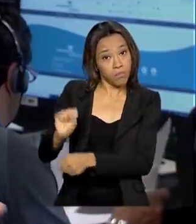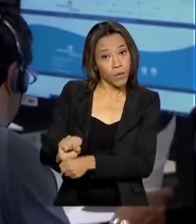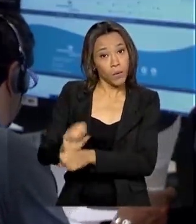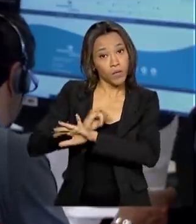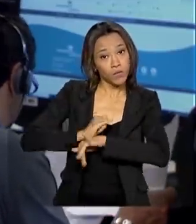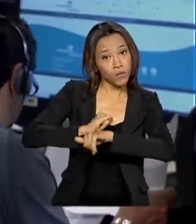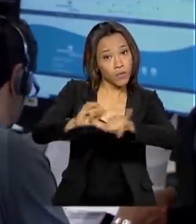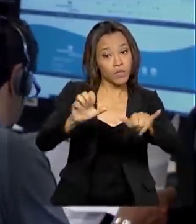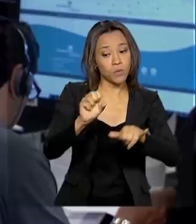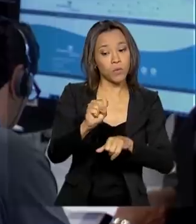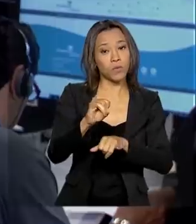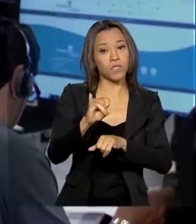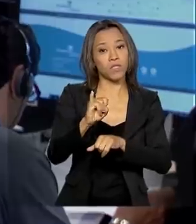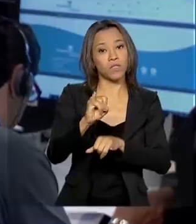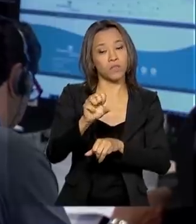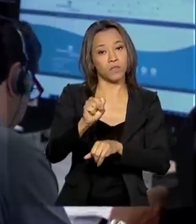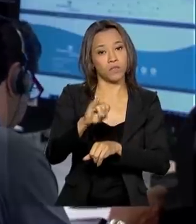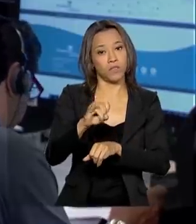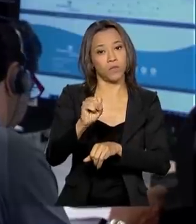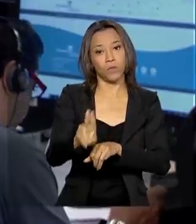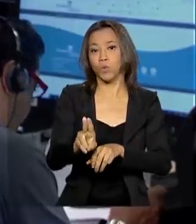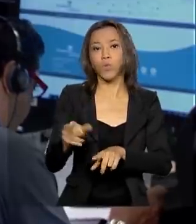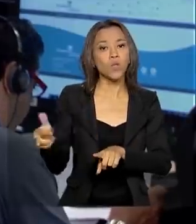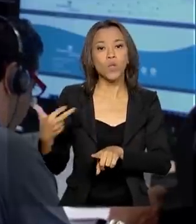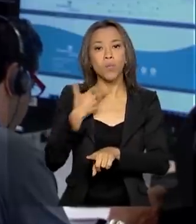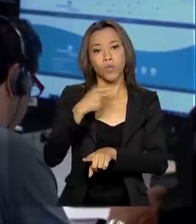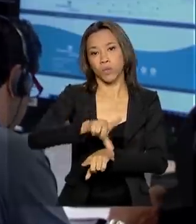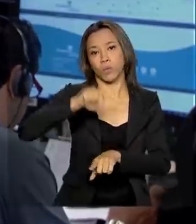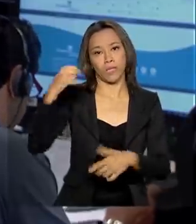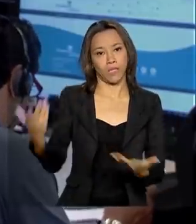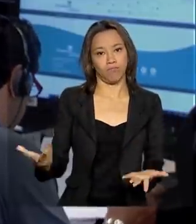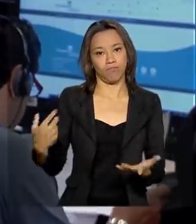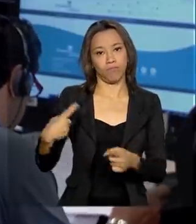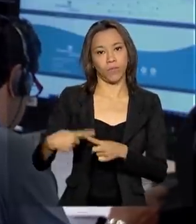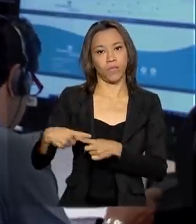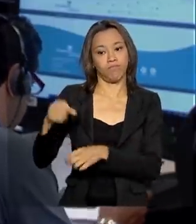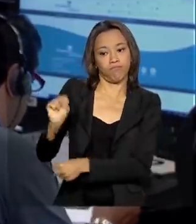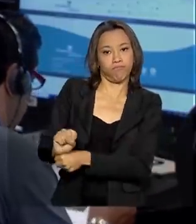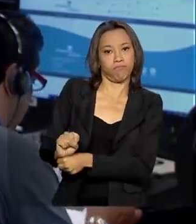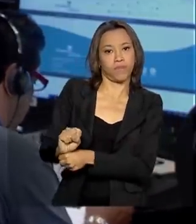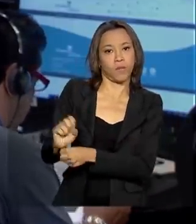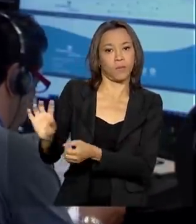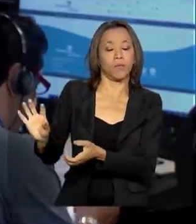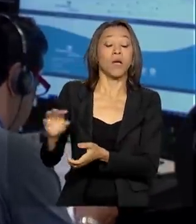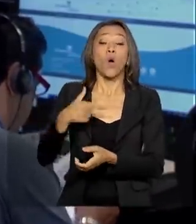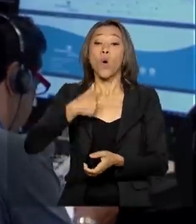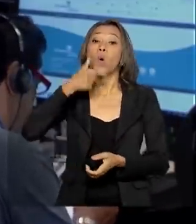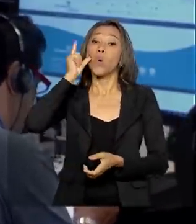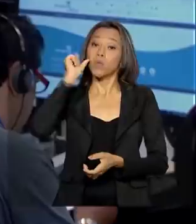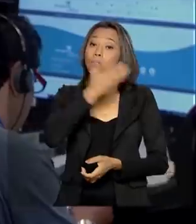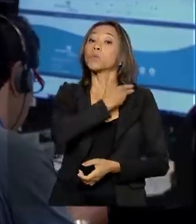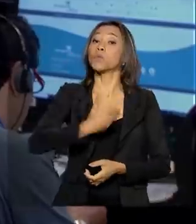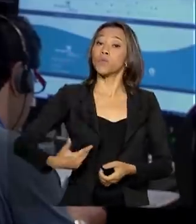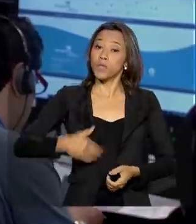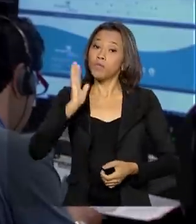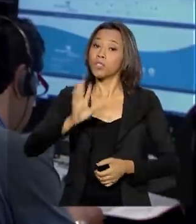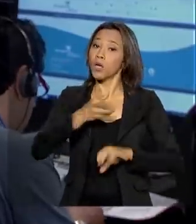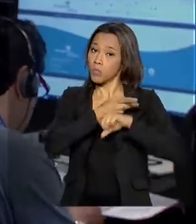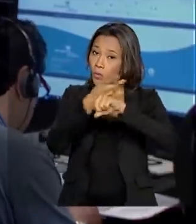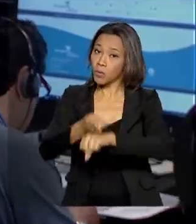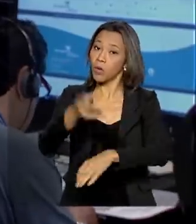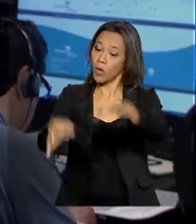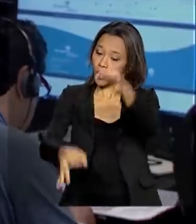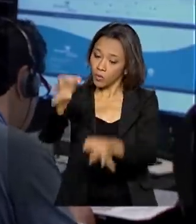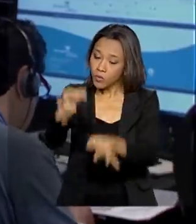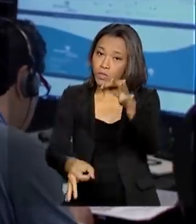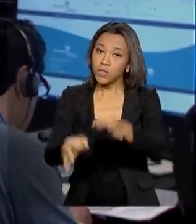esse candidato não tem como fazer essa escolha. Ontem mesmo, o governo já recorreu da decisão da Justiça. Enquanto isso, quem